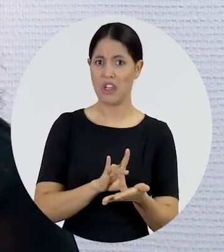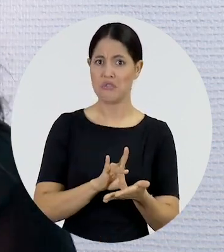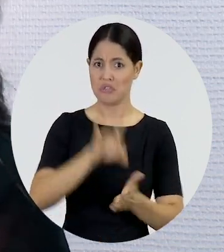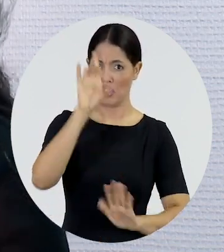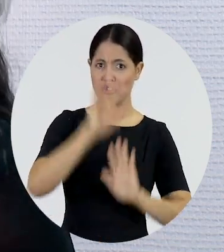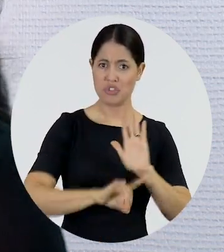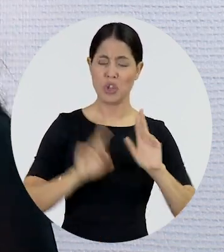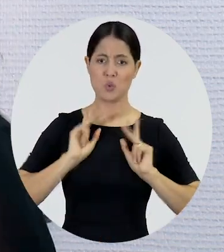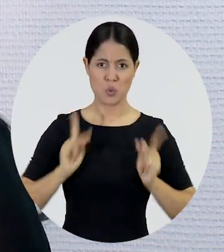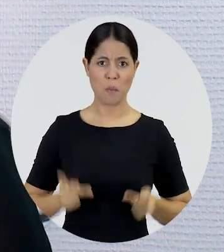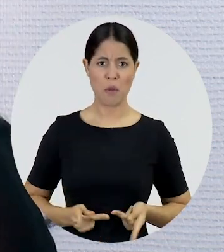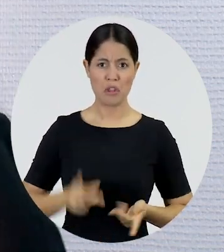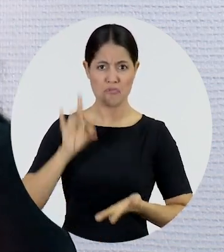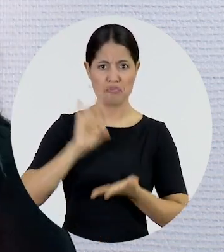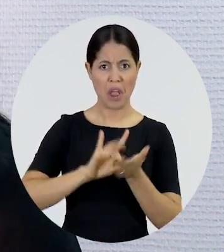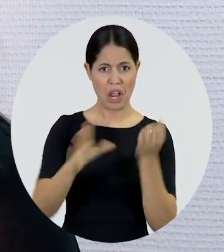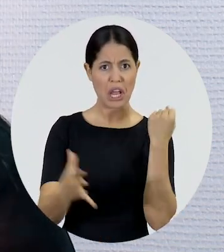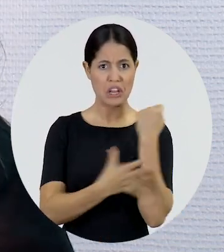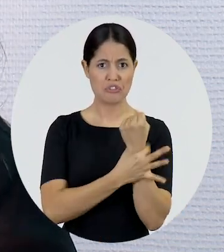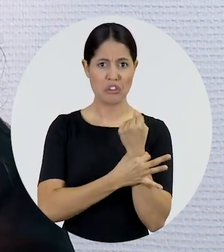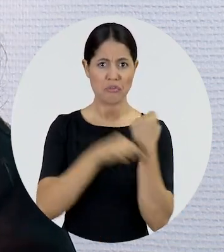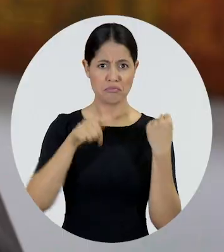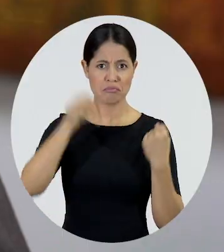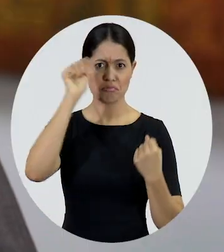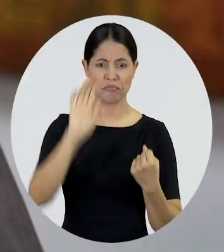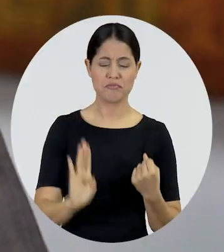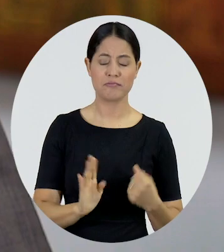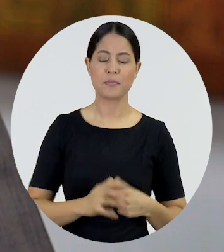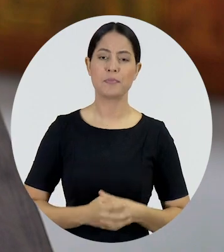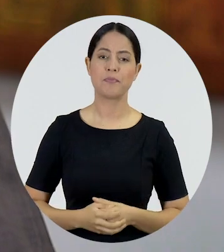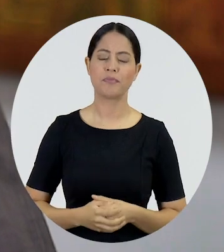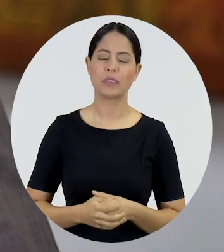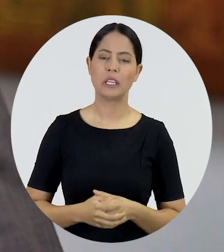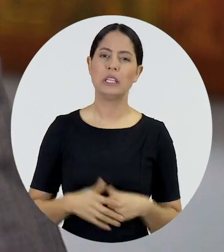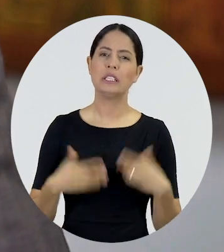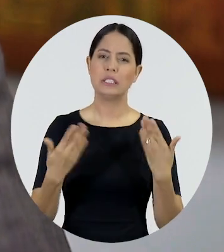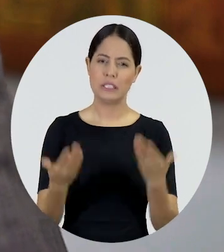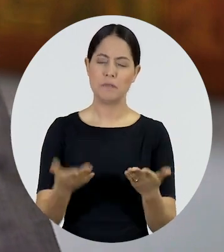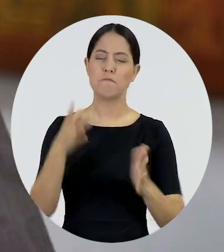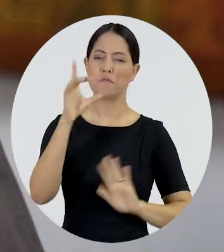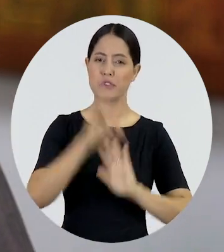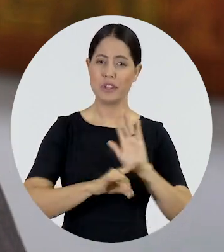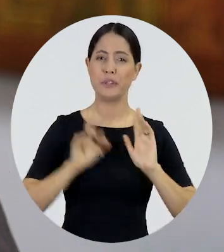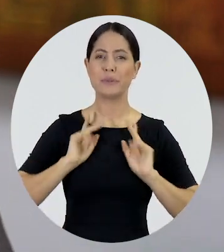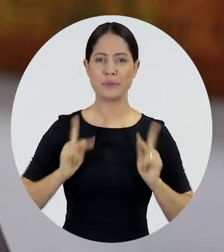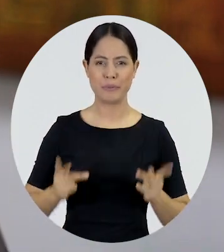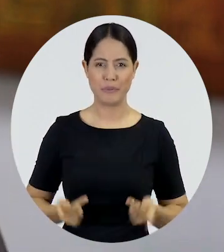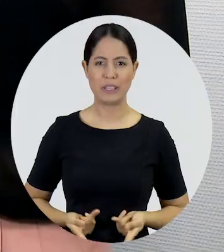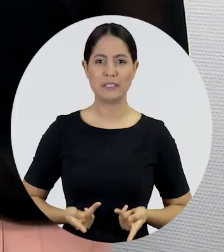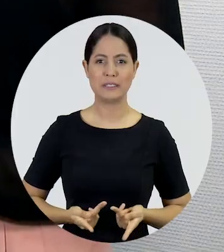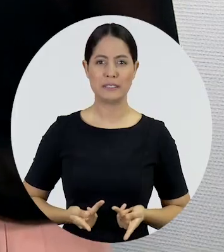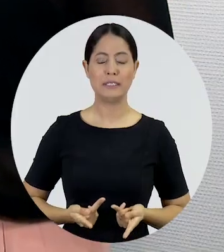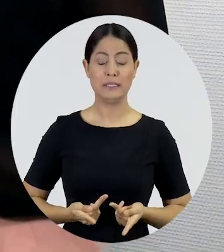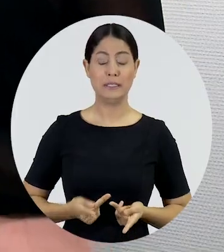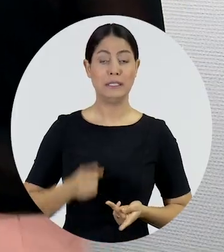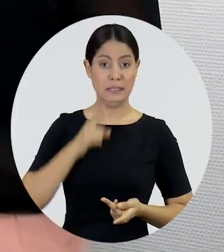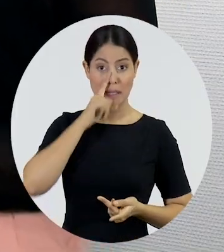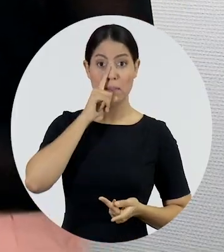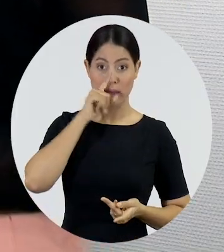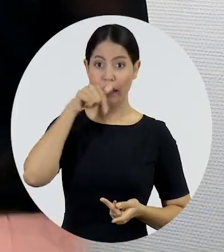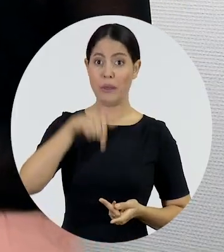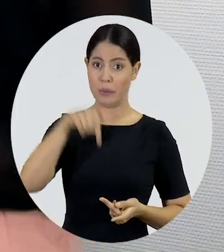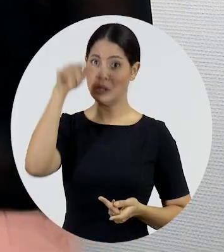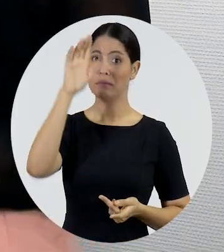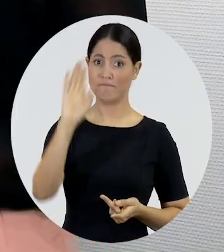de fato, os direitos humanos? Eles são realmente garantidos? Os direitos humanos estão ameaçados no Brasil. Hoje, nós,